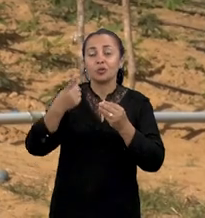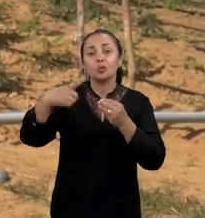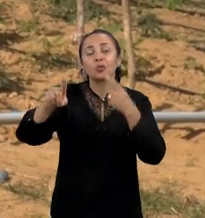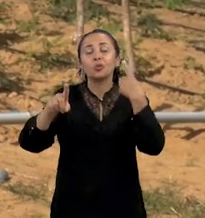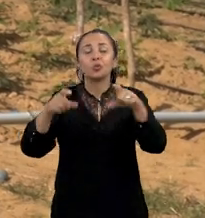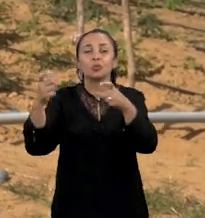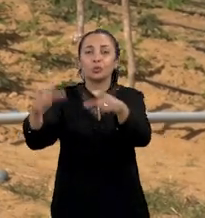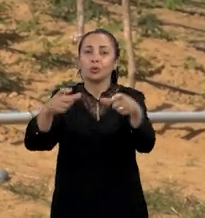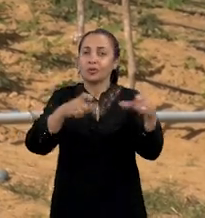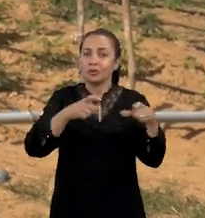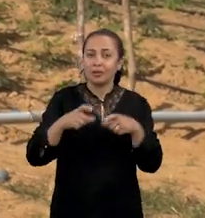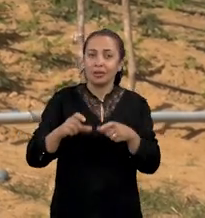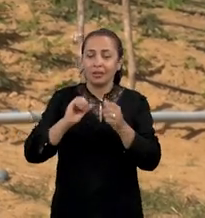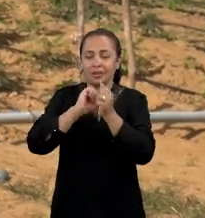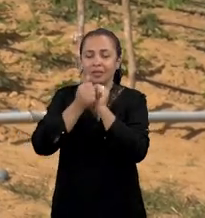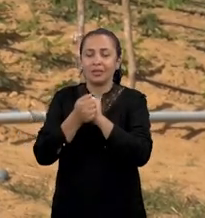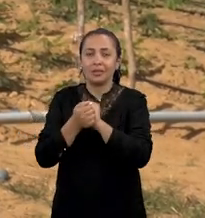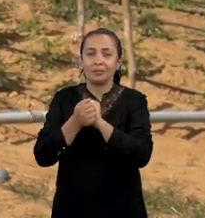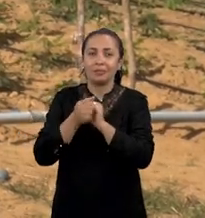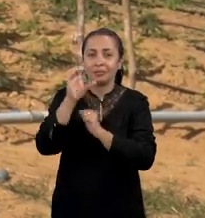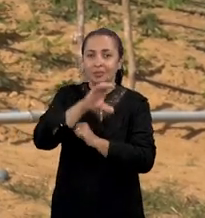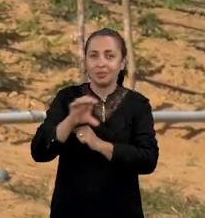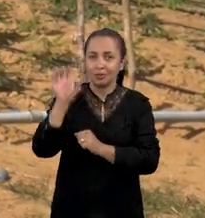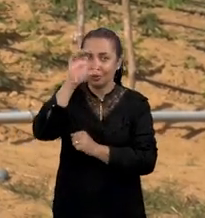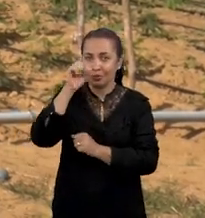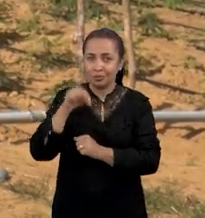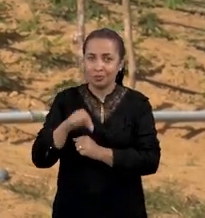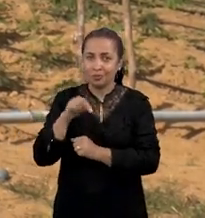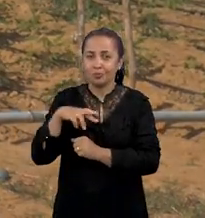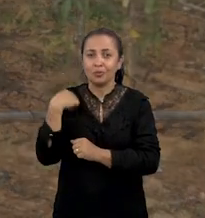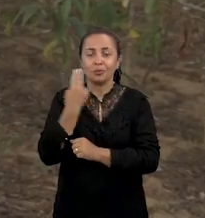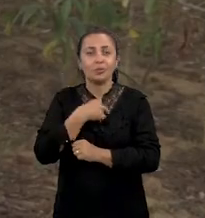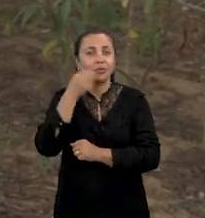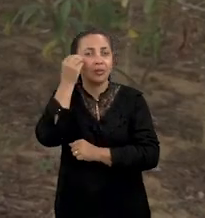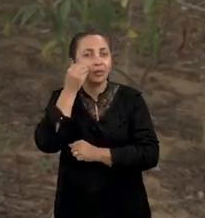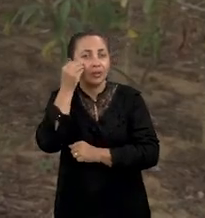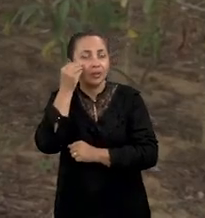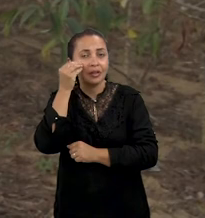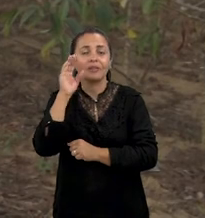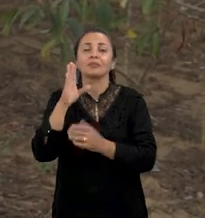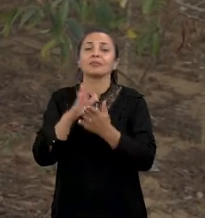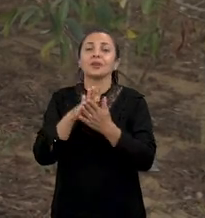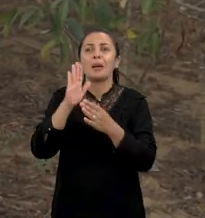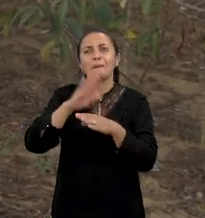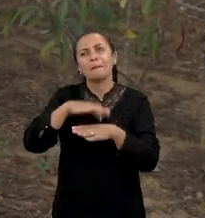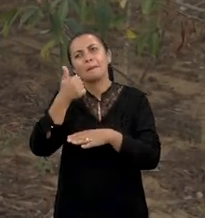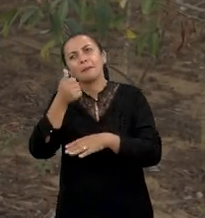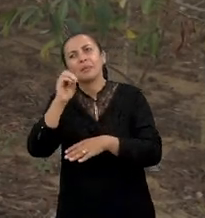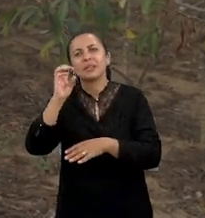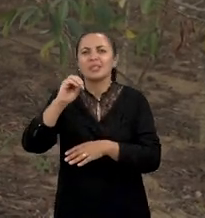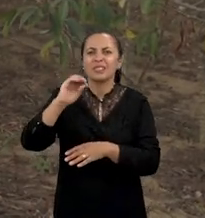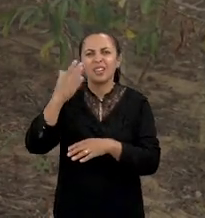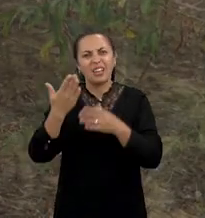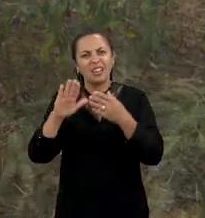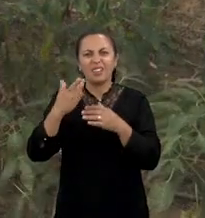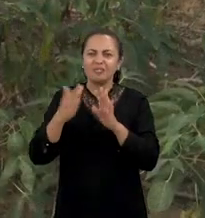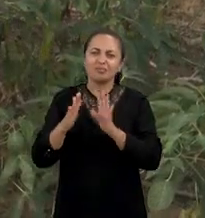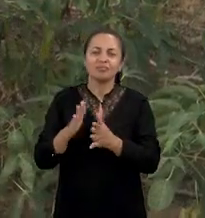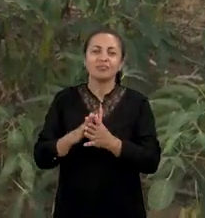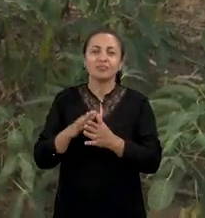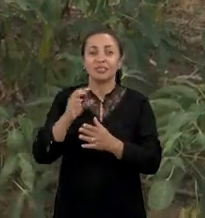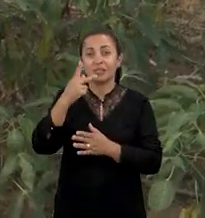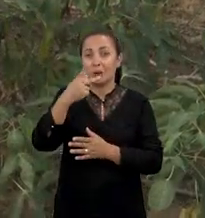de outros locais, adaptados aqui na região, nós testamos mais ou menos 100 variedades e dessas 100,